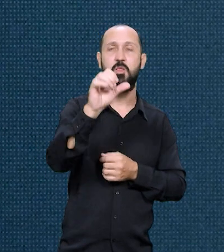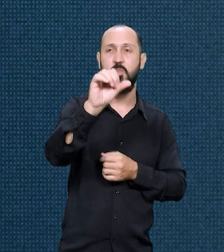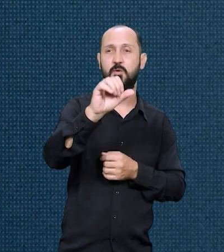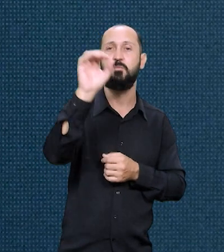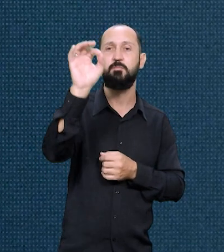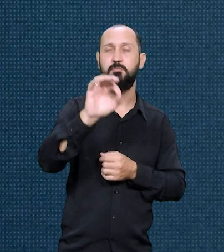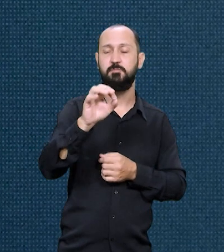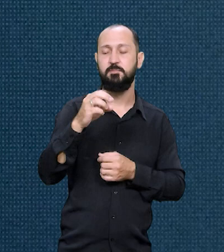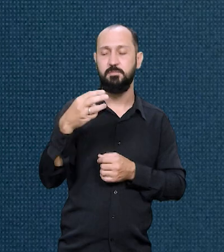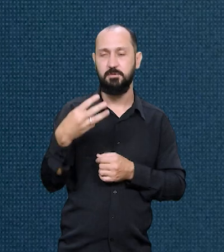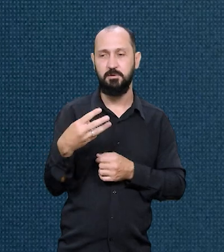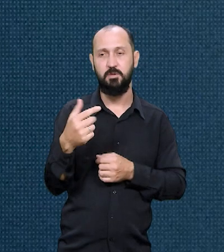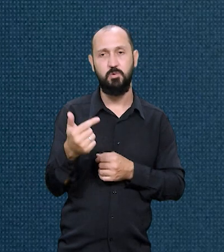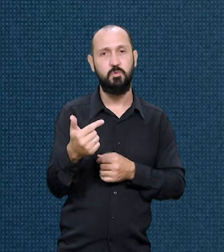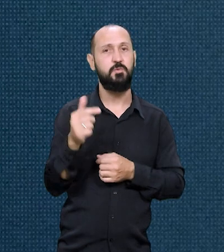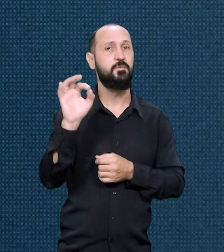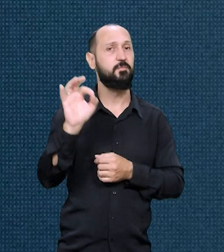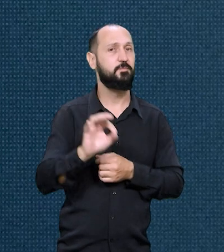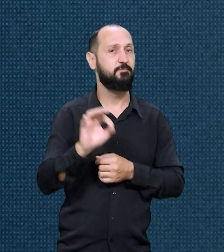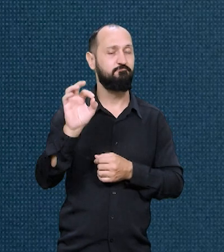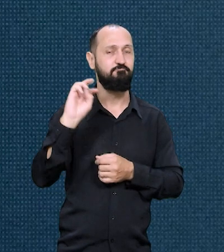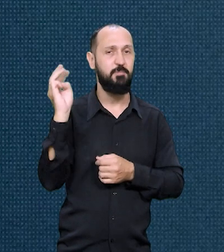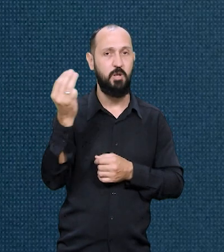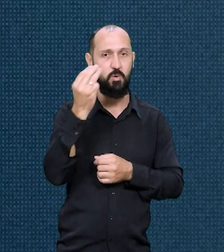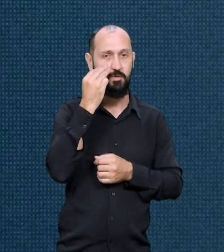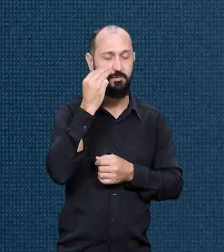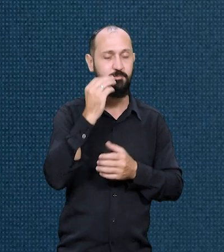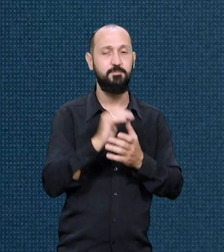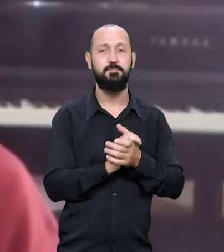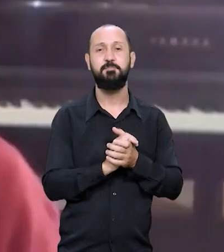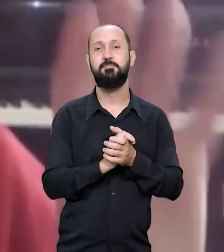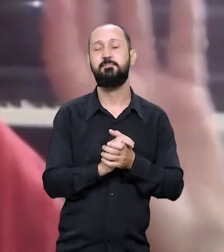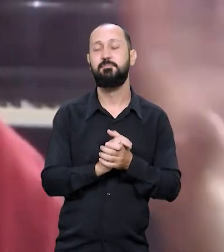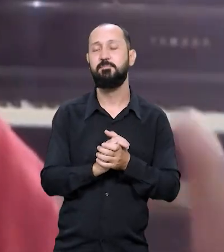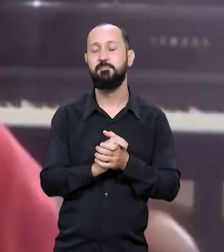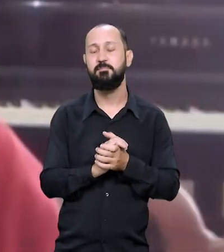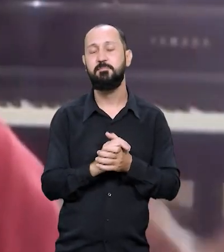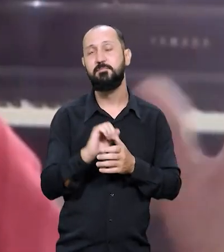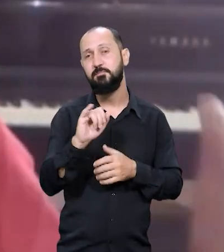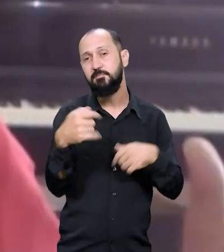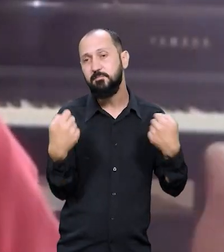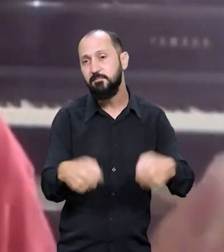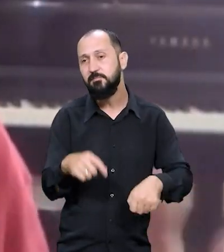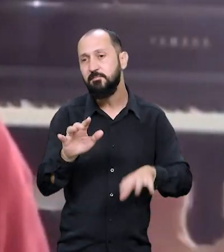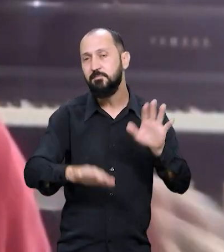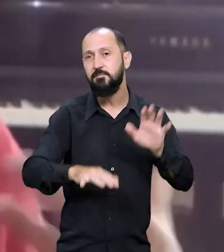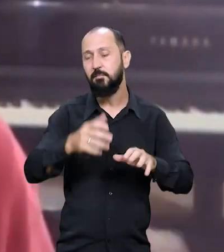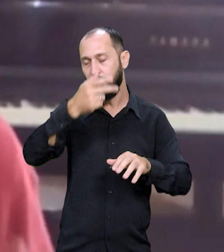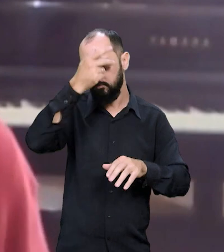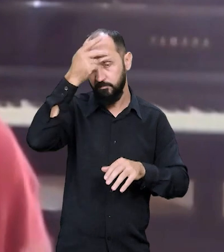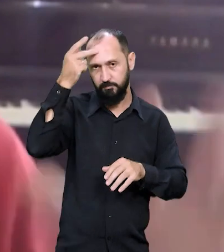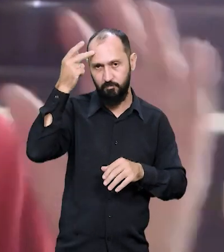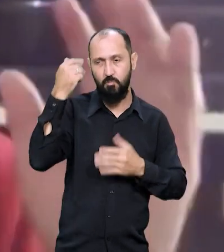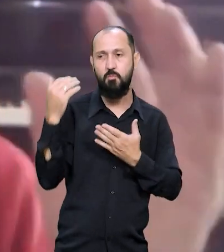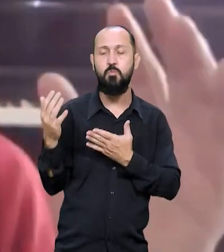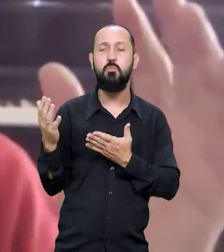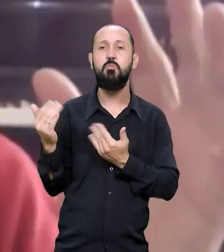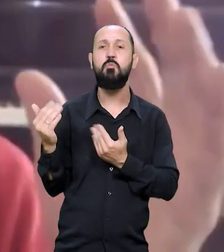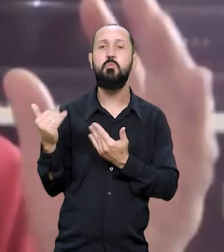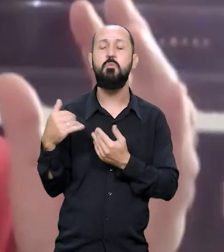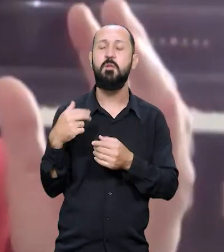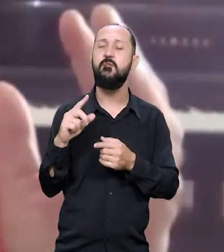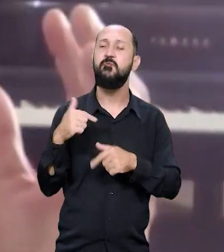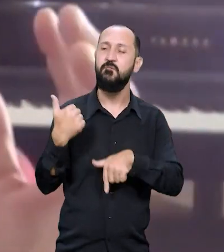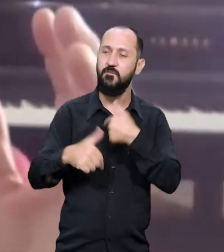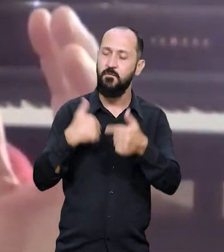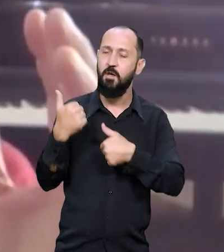milhões e eles, 32,6 milhões. Porque se nós formos depender só de pessoas jovens, que